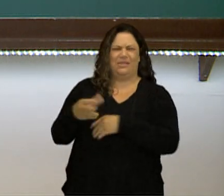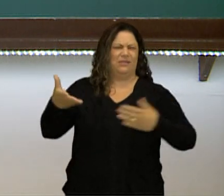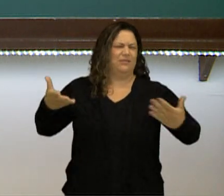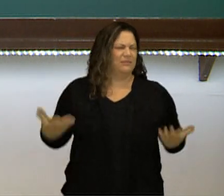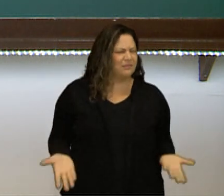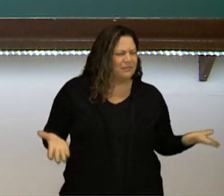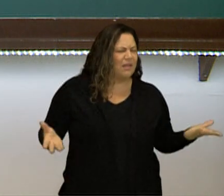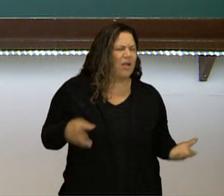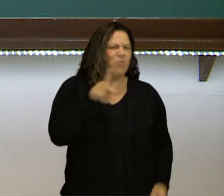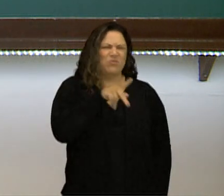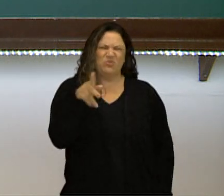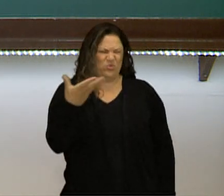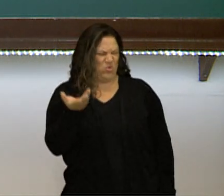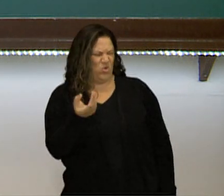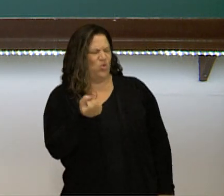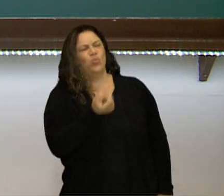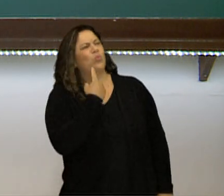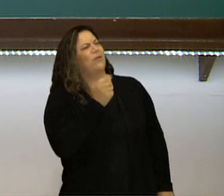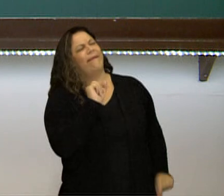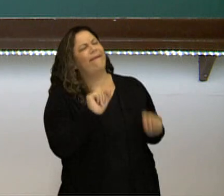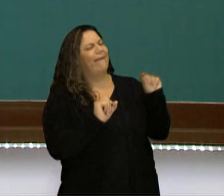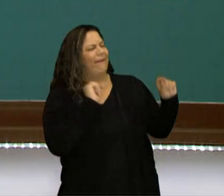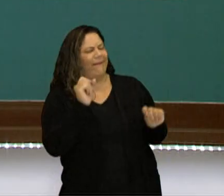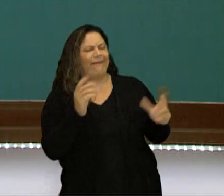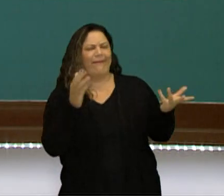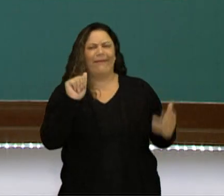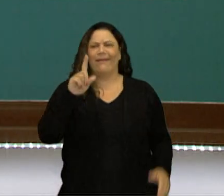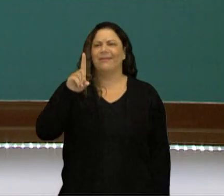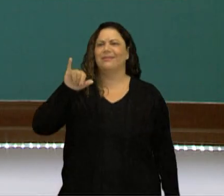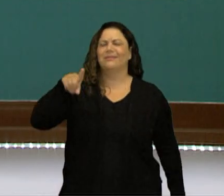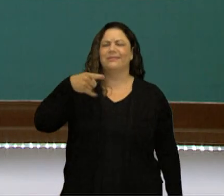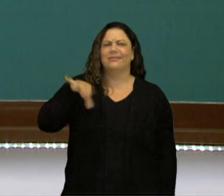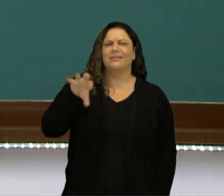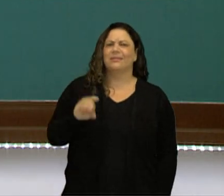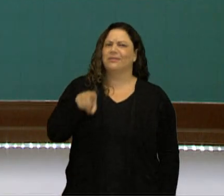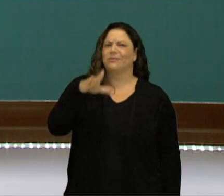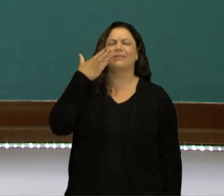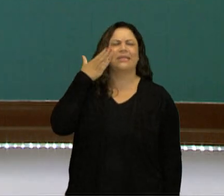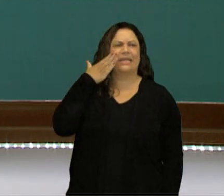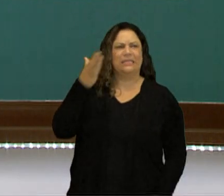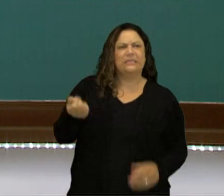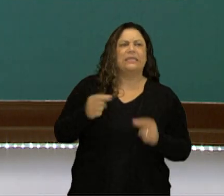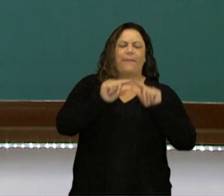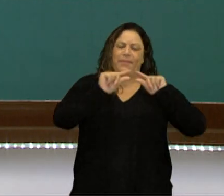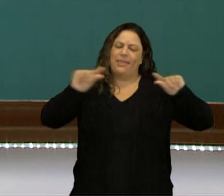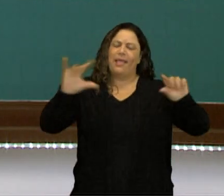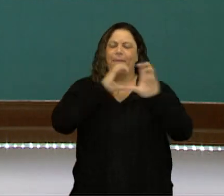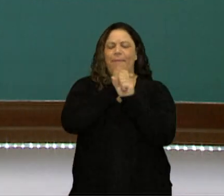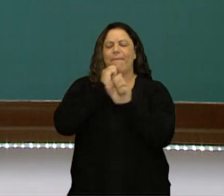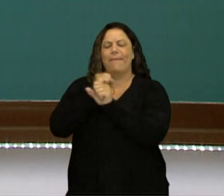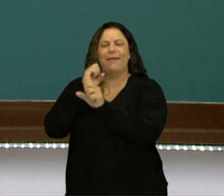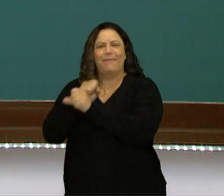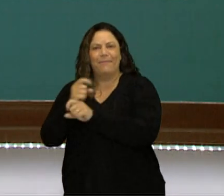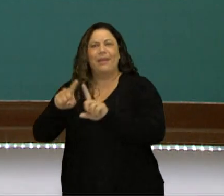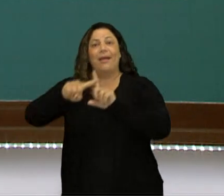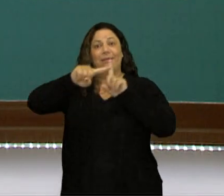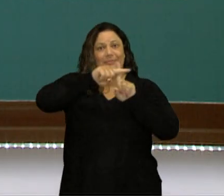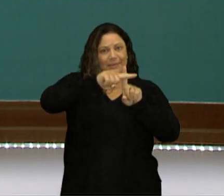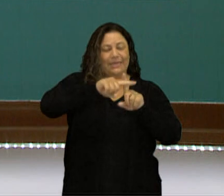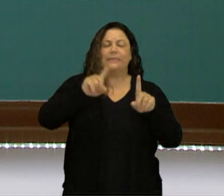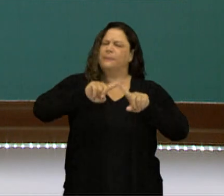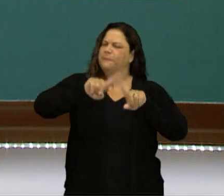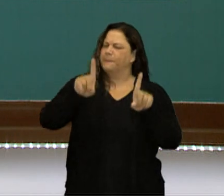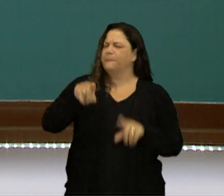professora, mas o que será que é adição? Você sabe que adição é a minha continha de mais, mas você sabe da